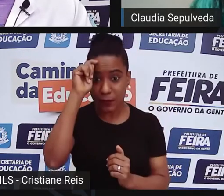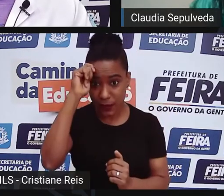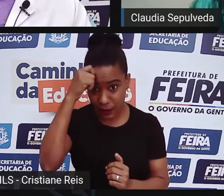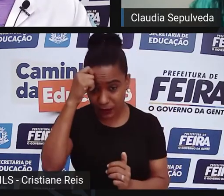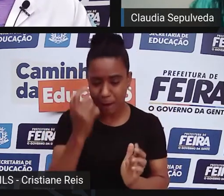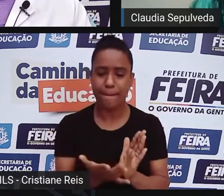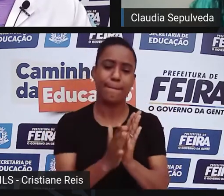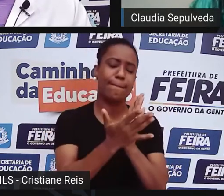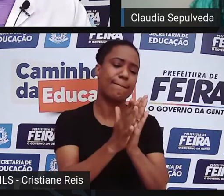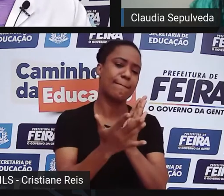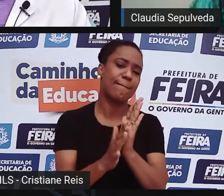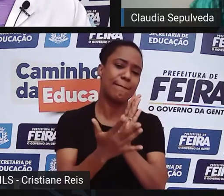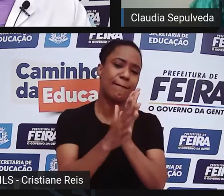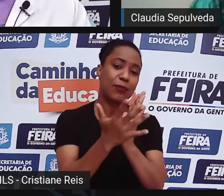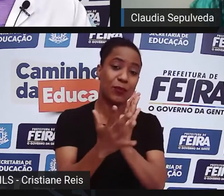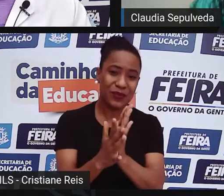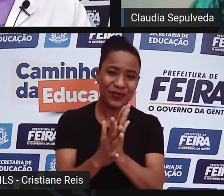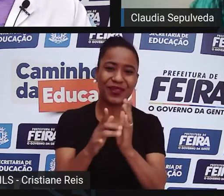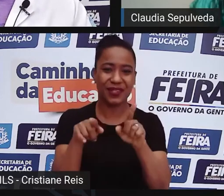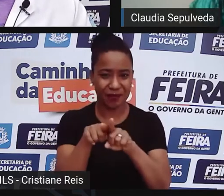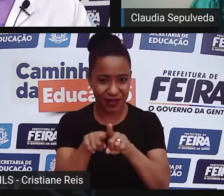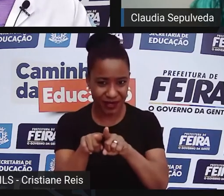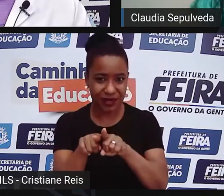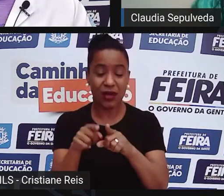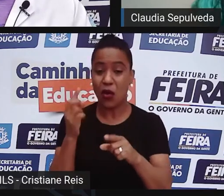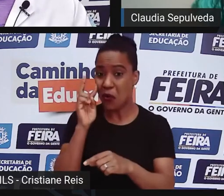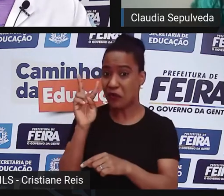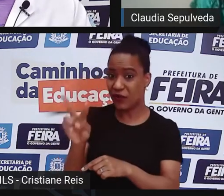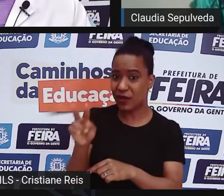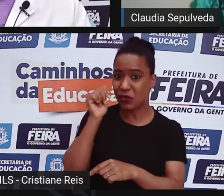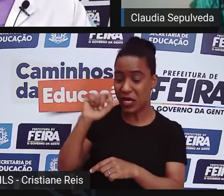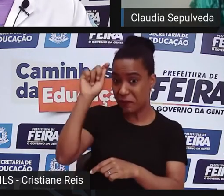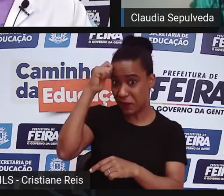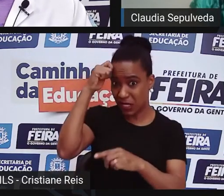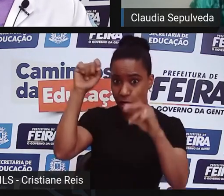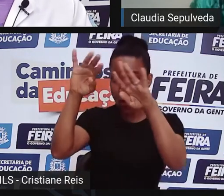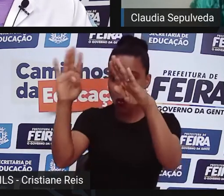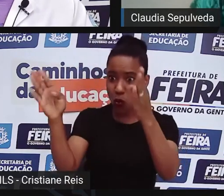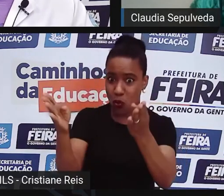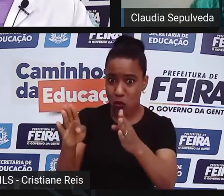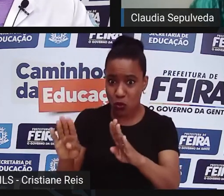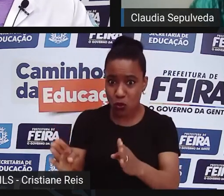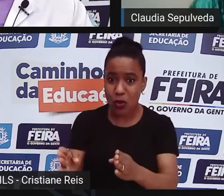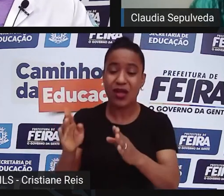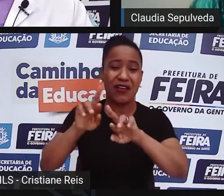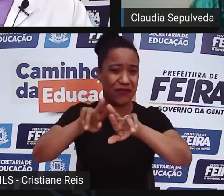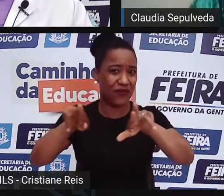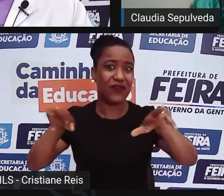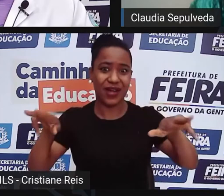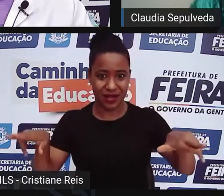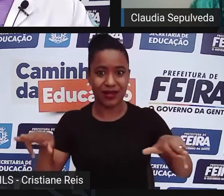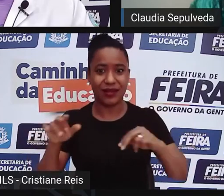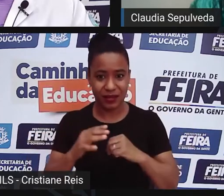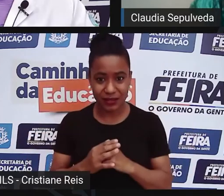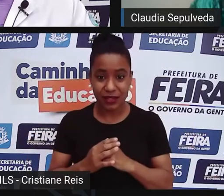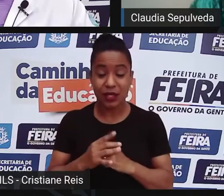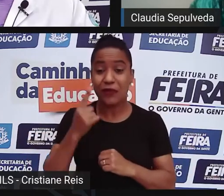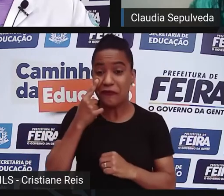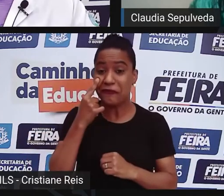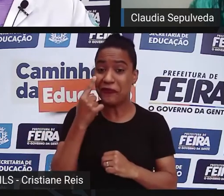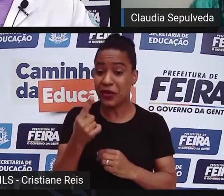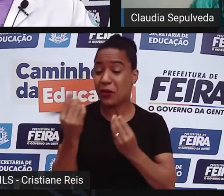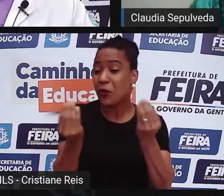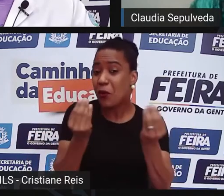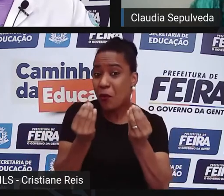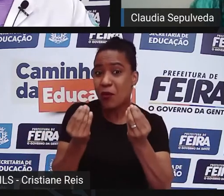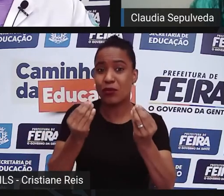deixam as mulheres negras de lado, as sexualizam, enfim. Mas, por outro lado, nós temos hoje uma produção musical